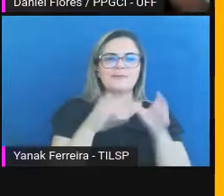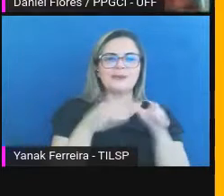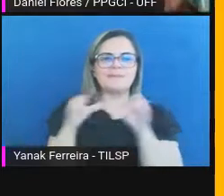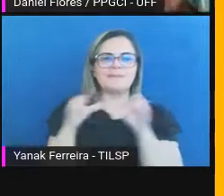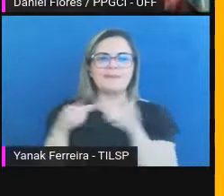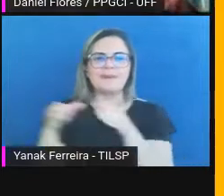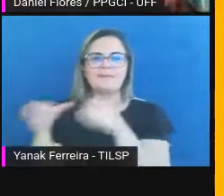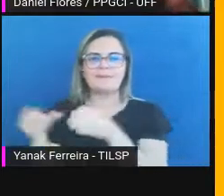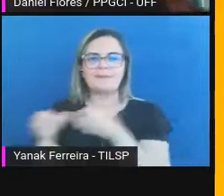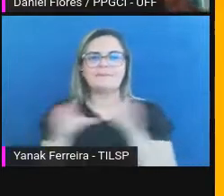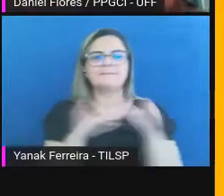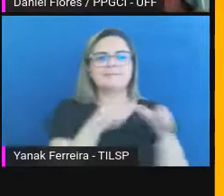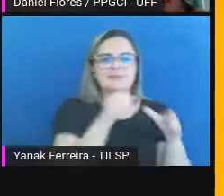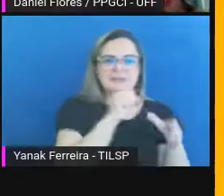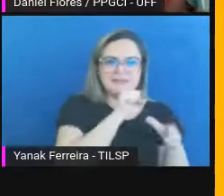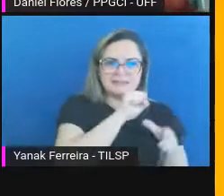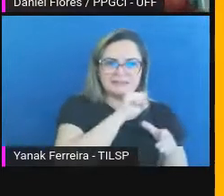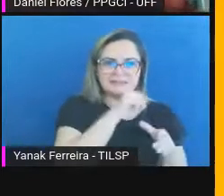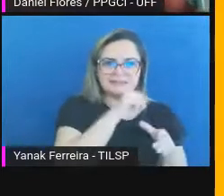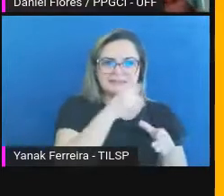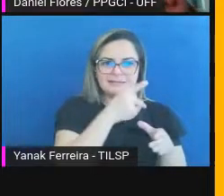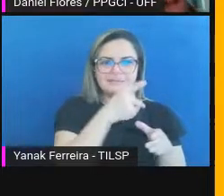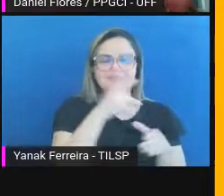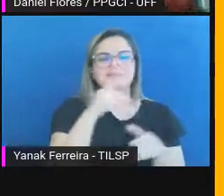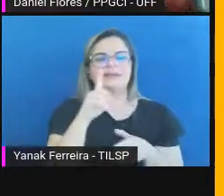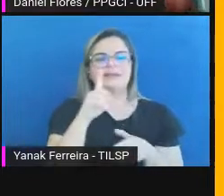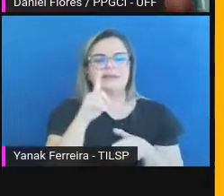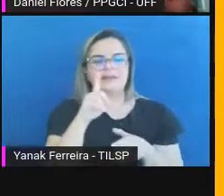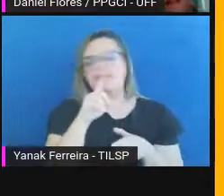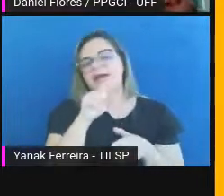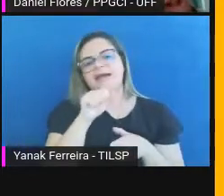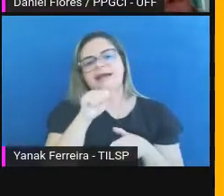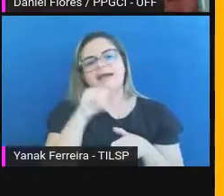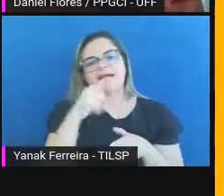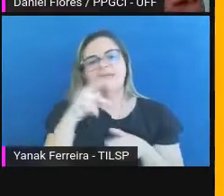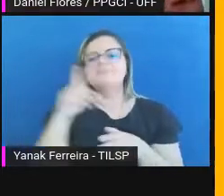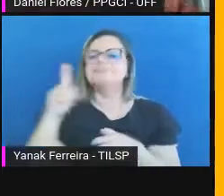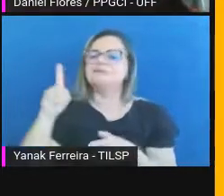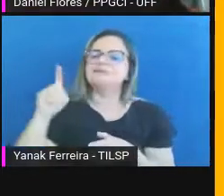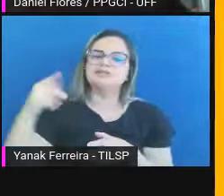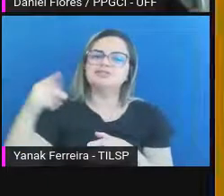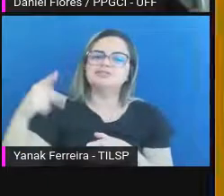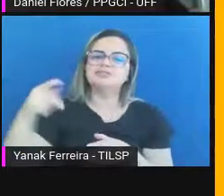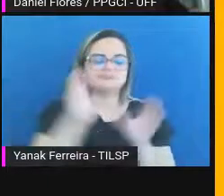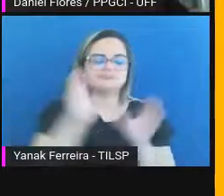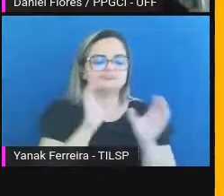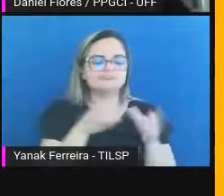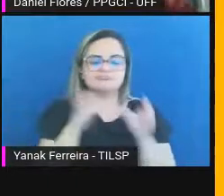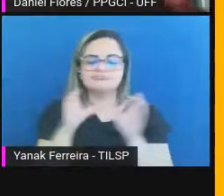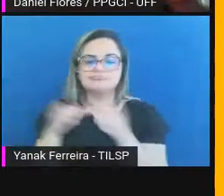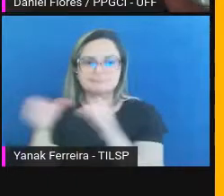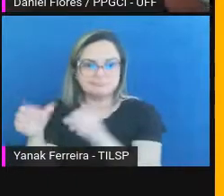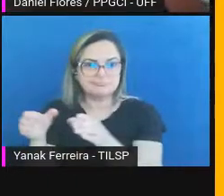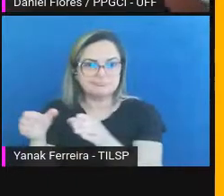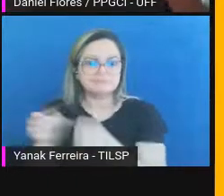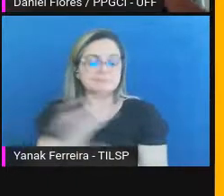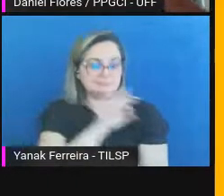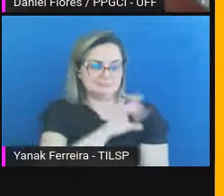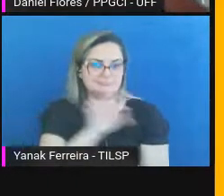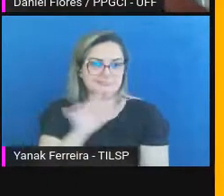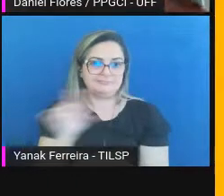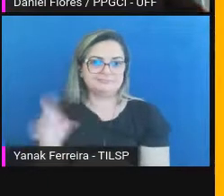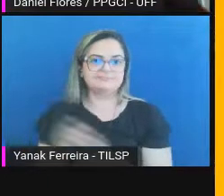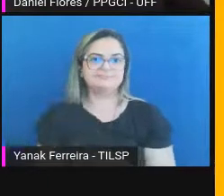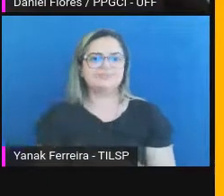AIP, DIP, submissão, arquivamento, disseminação. Esse modelo